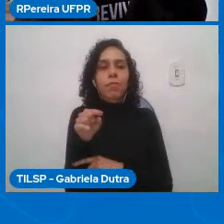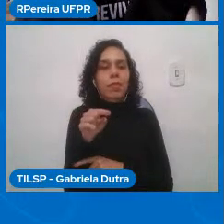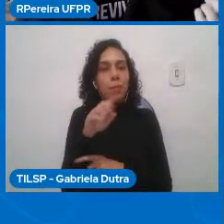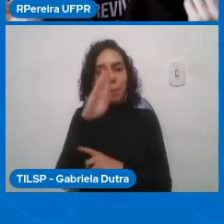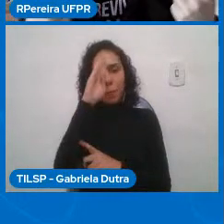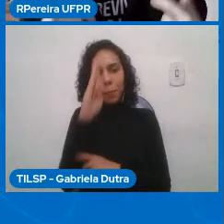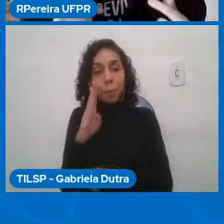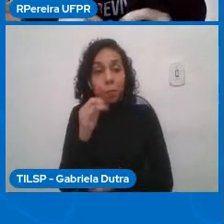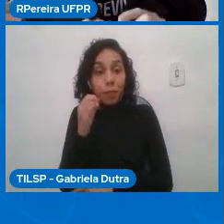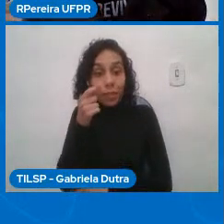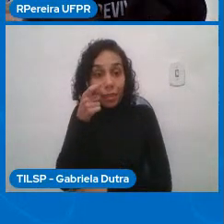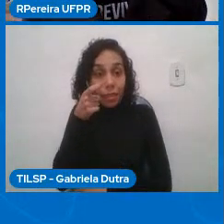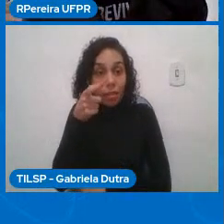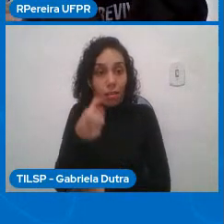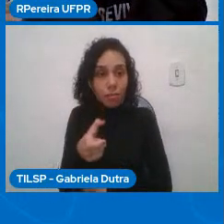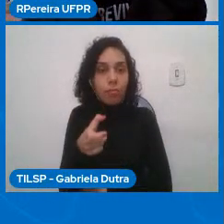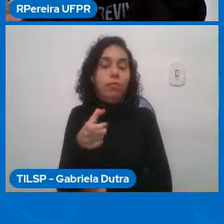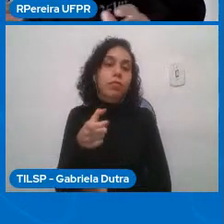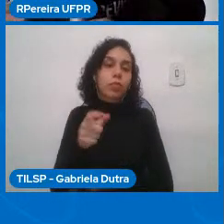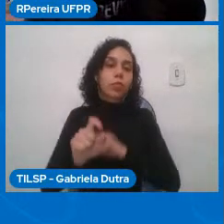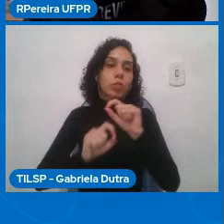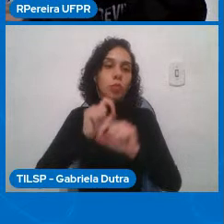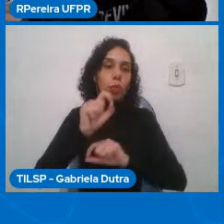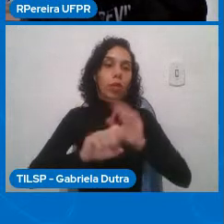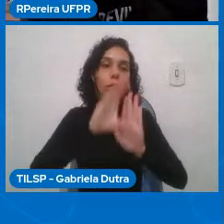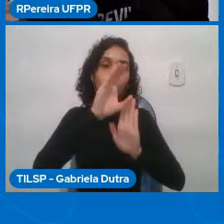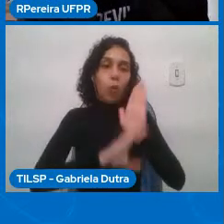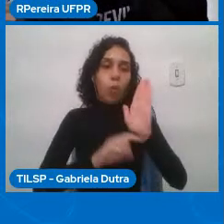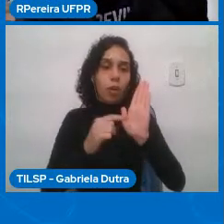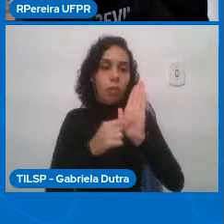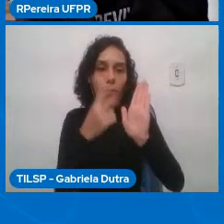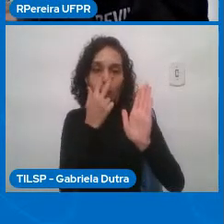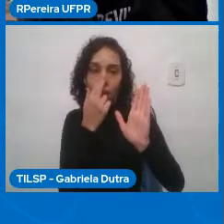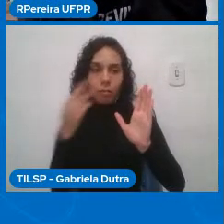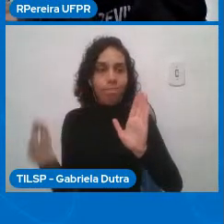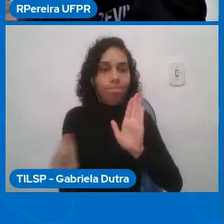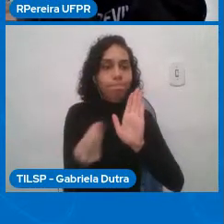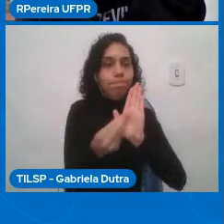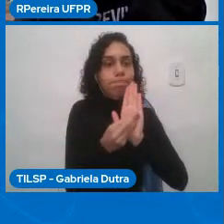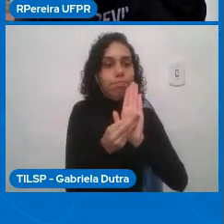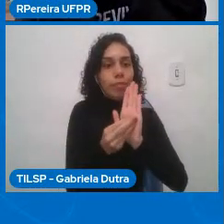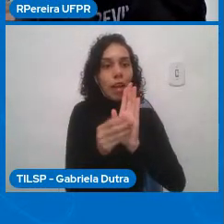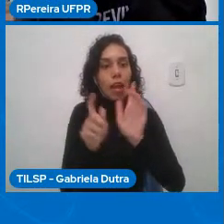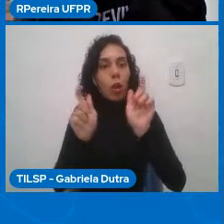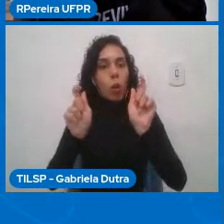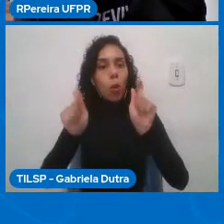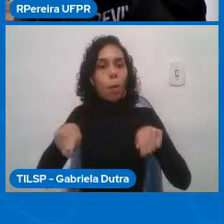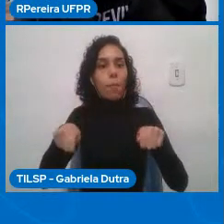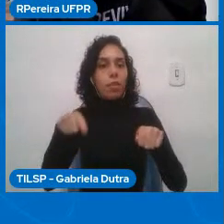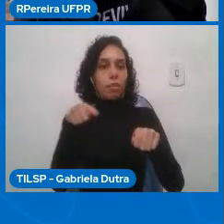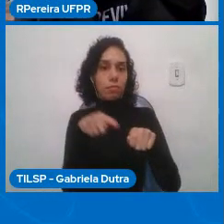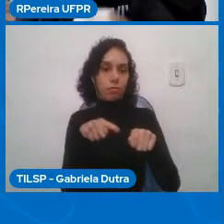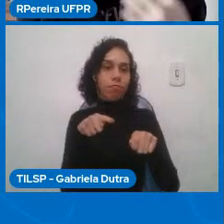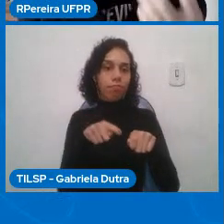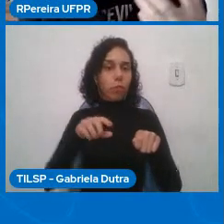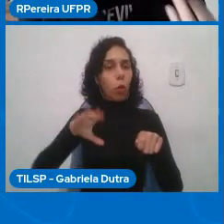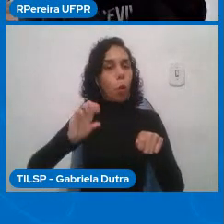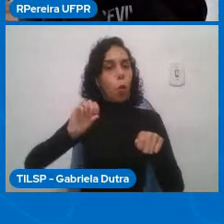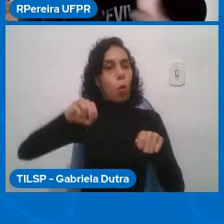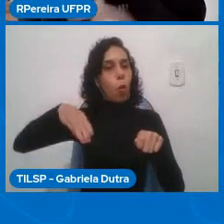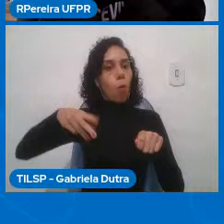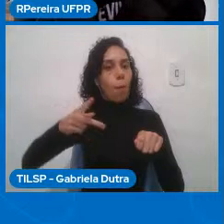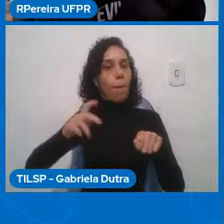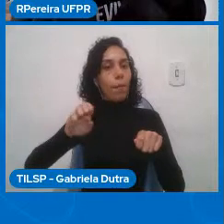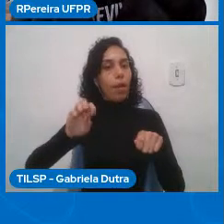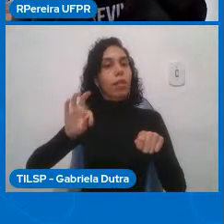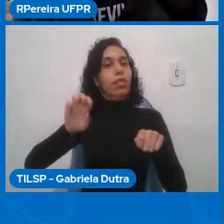proposta de currículo é que eles introduzem a noção de competência então isso eu achei muito interessante porque você passa a olhar